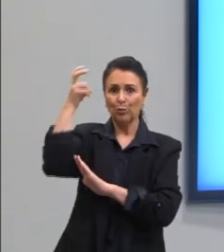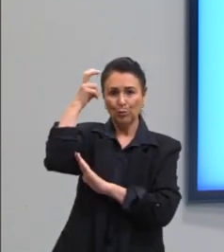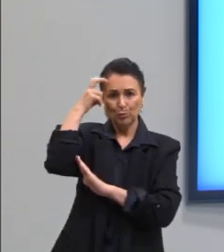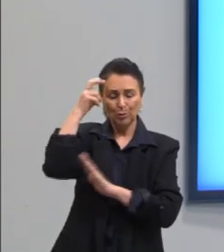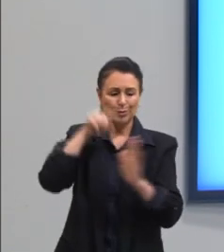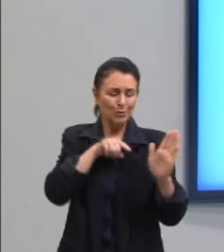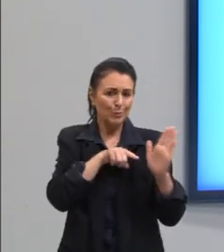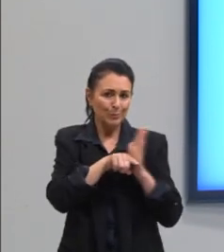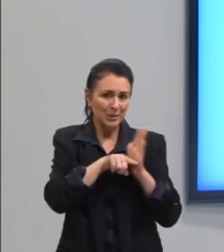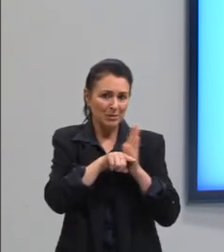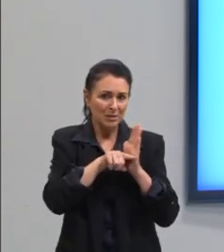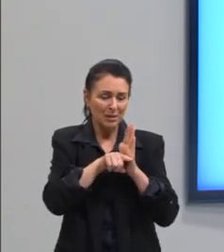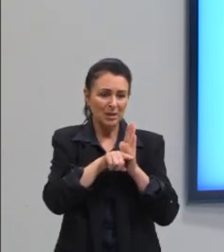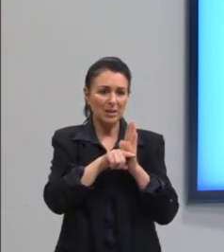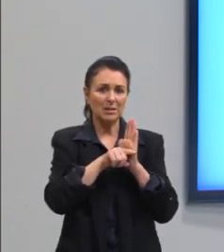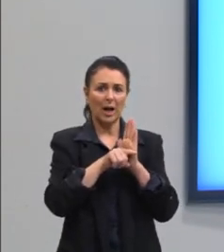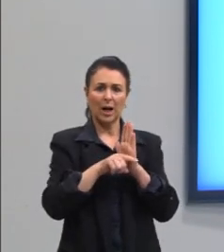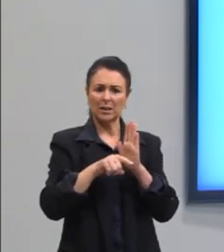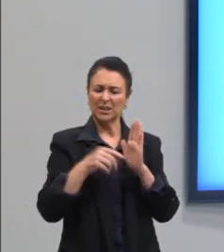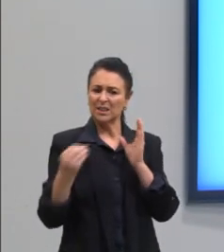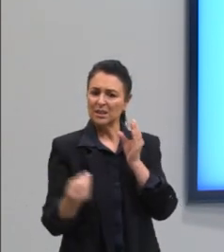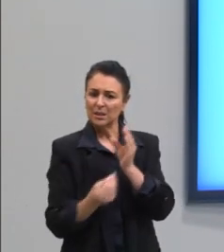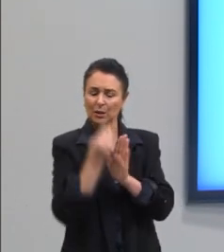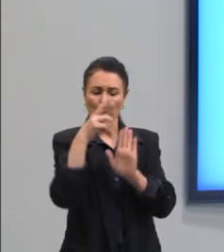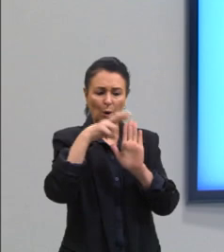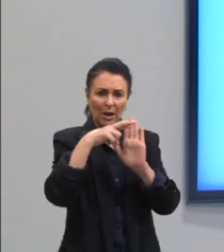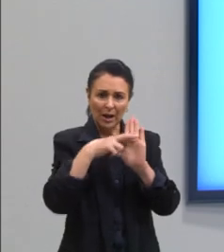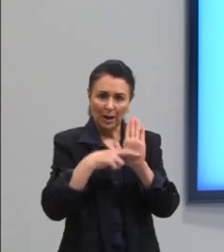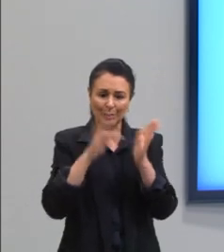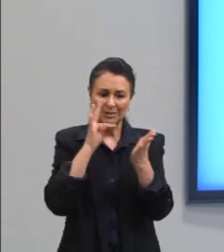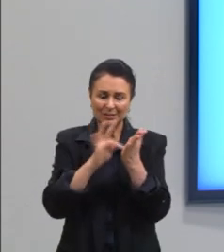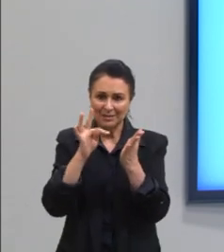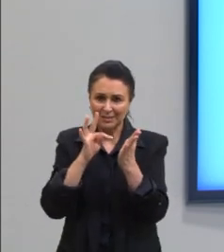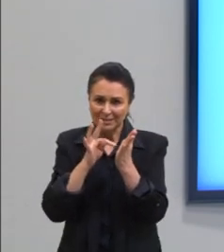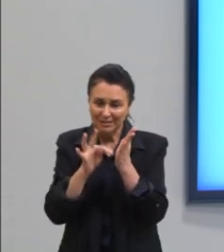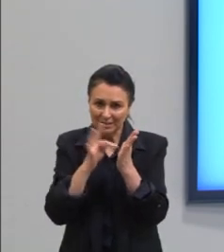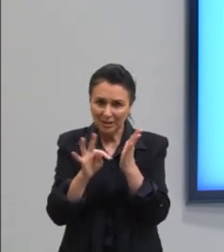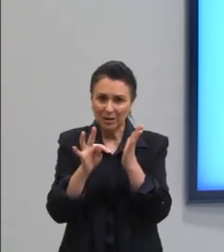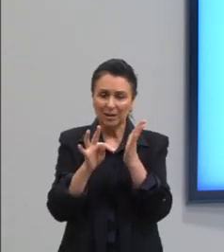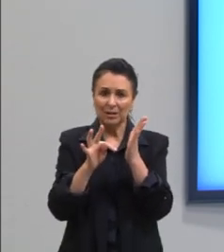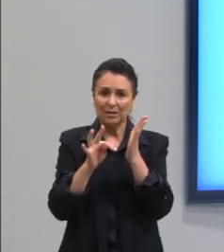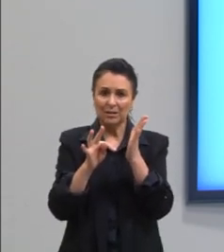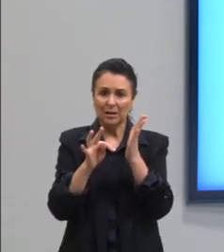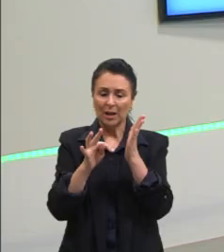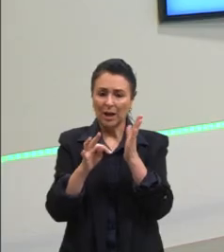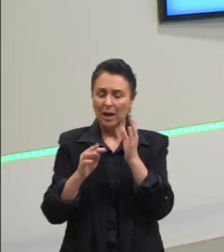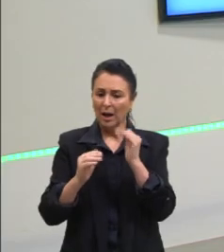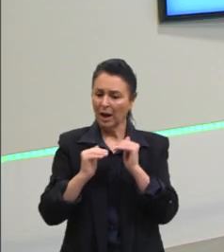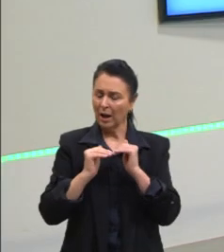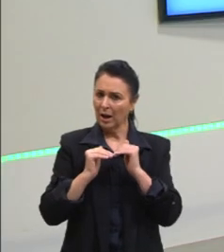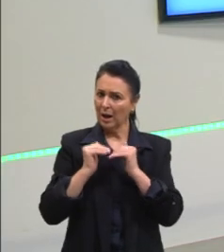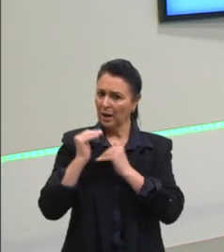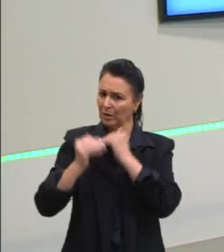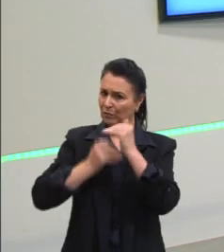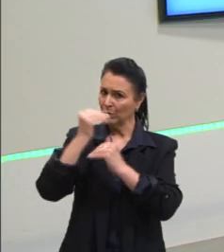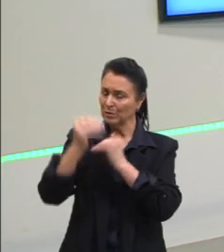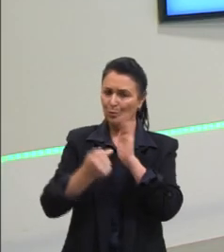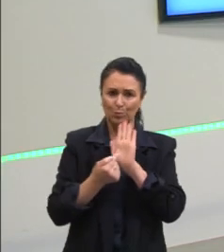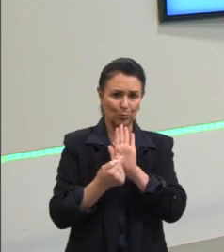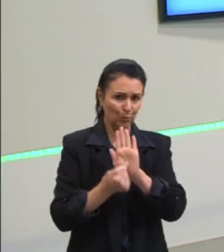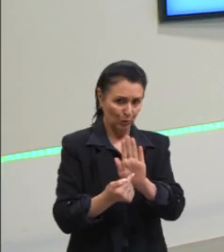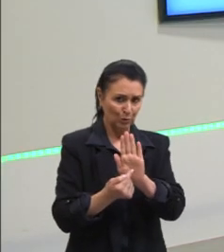pesquisa, dos critérios técnicos, teóricos, essa evolução trouxe, trouxe a